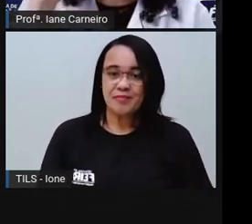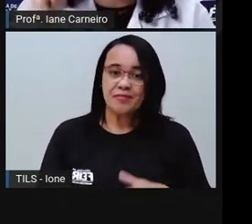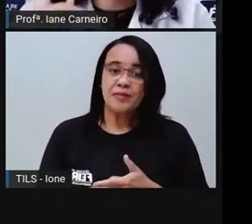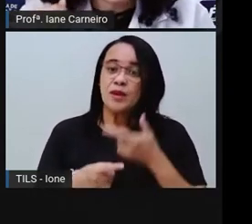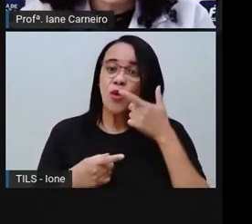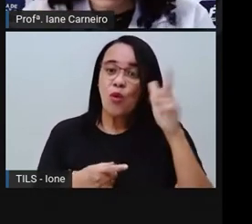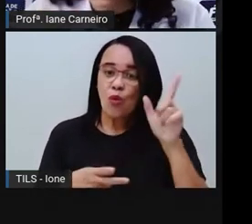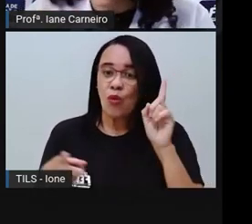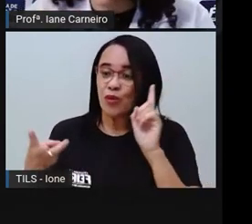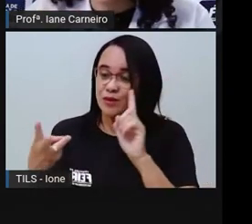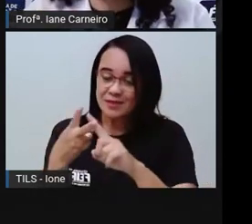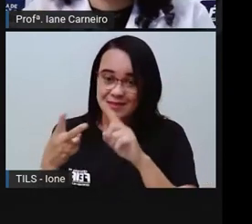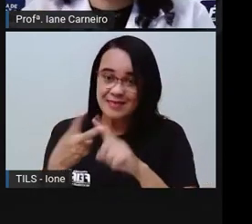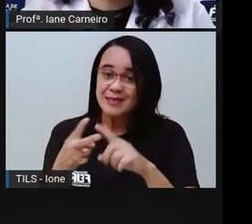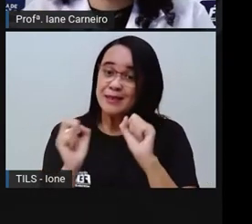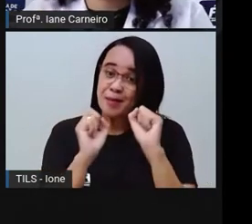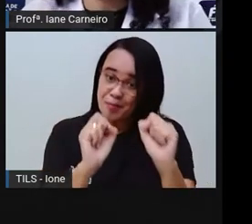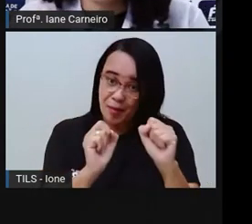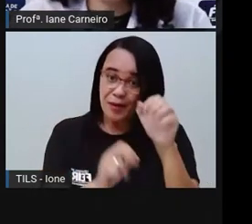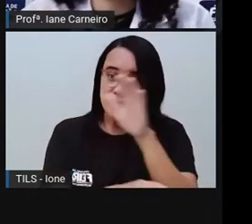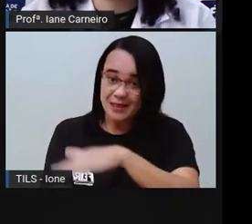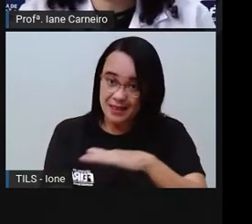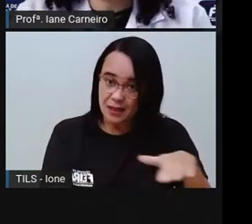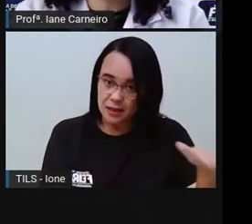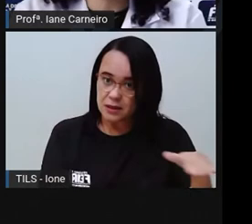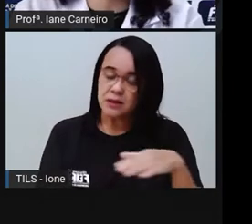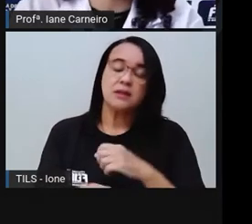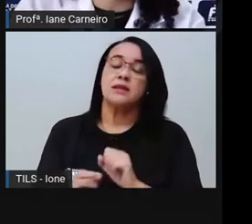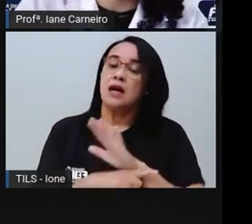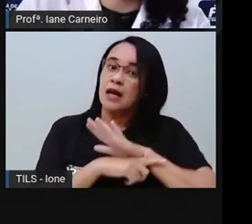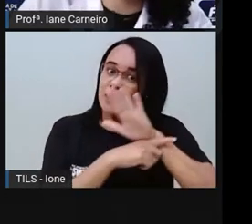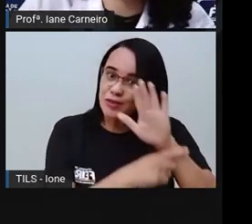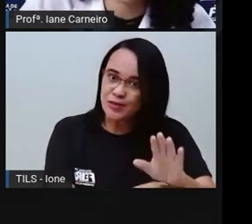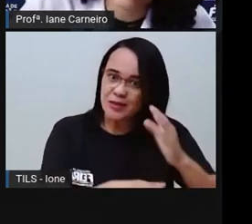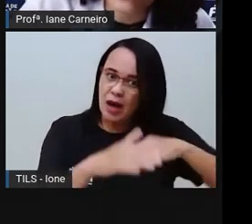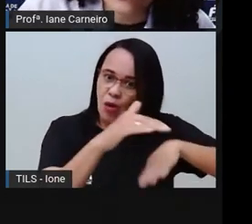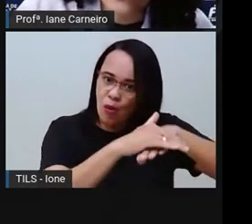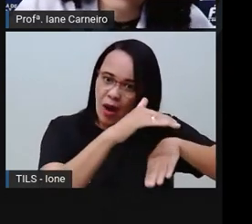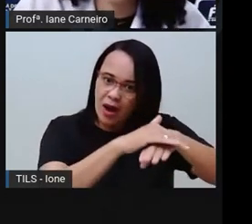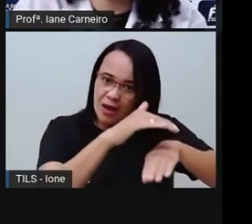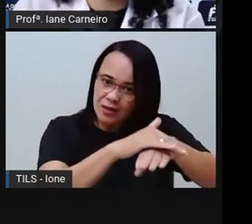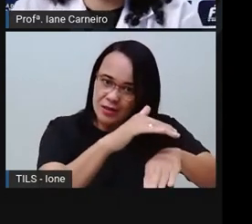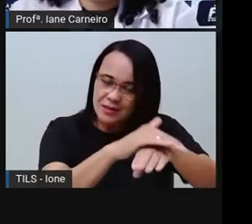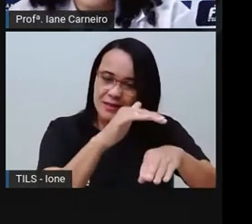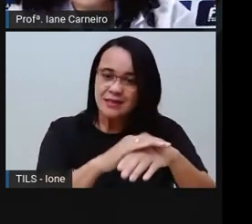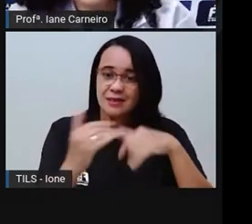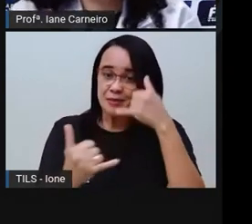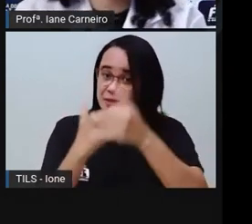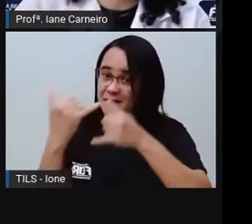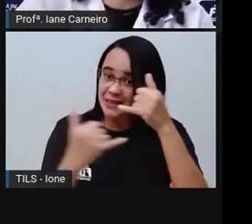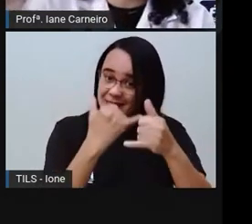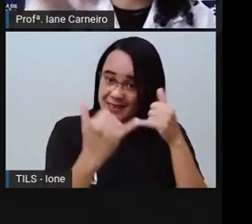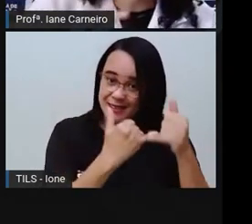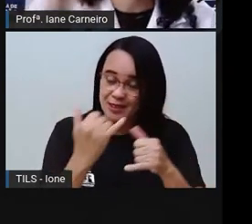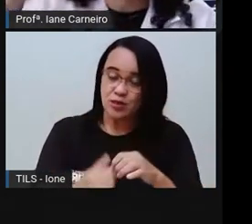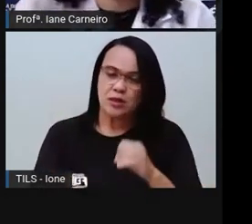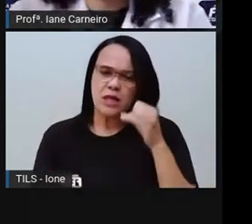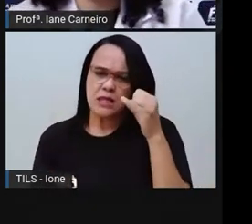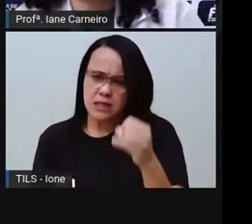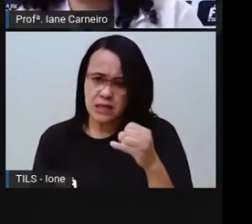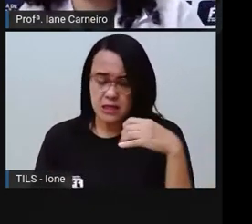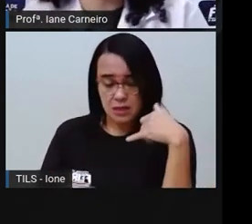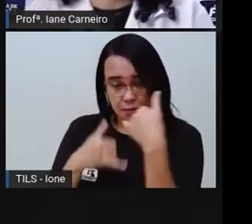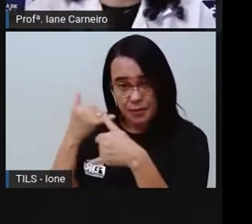que é a função da criança, é guardar os brinquedos. Então, se você pegou, guarda, né? Se você brincou,